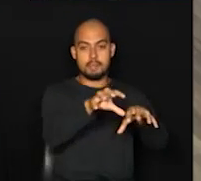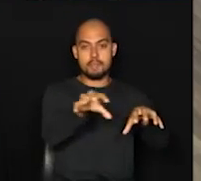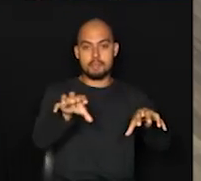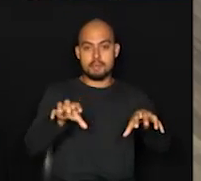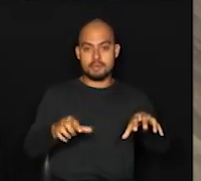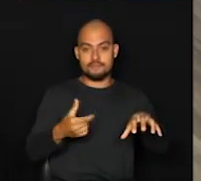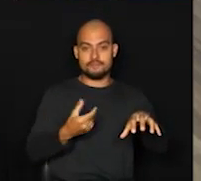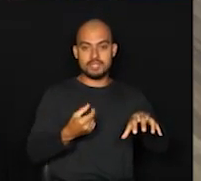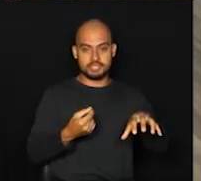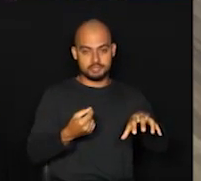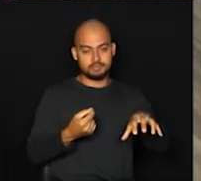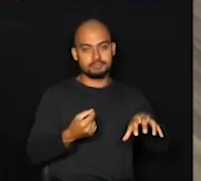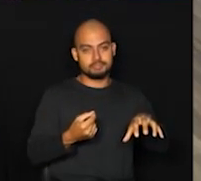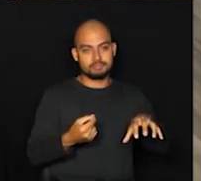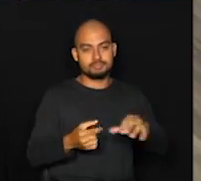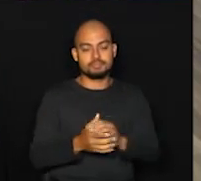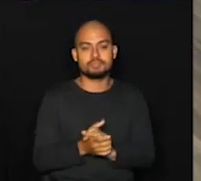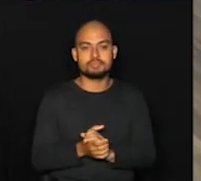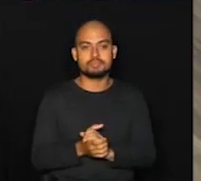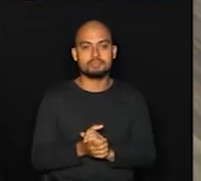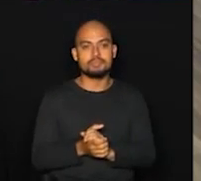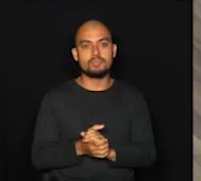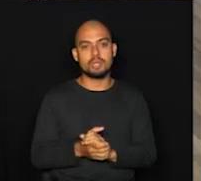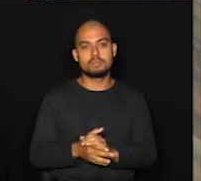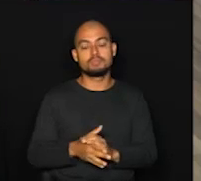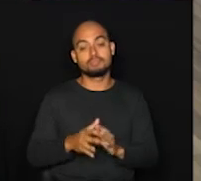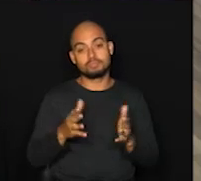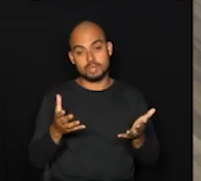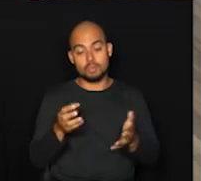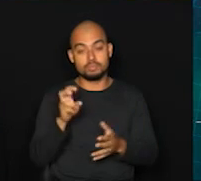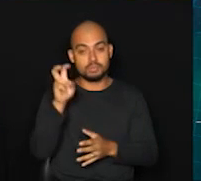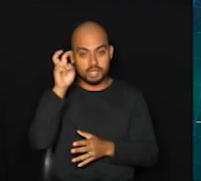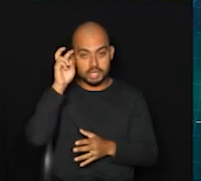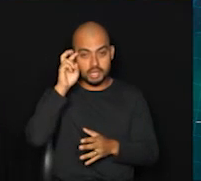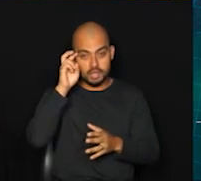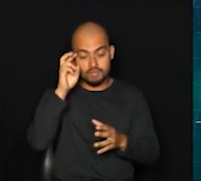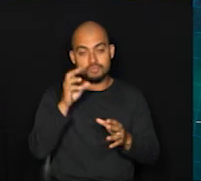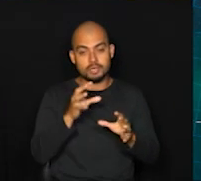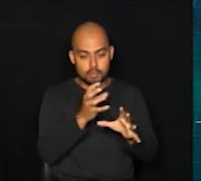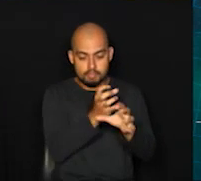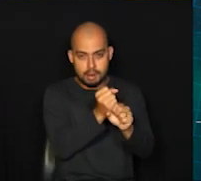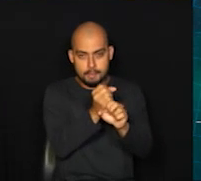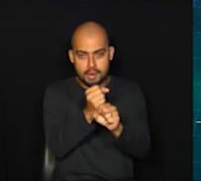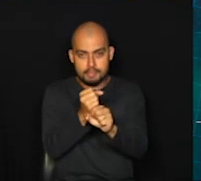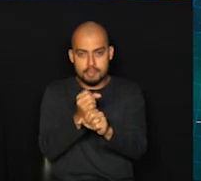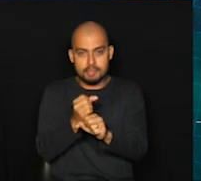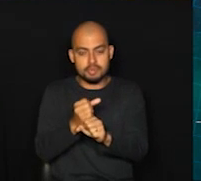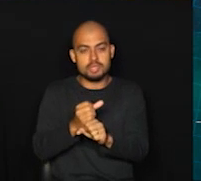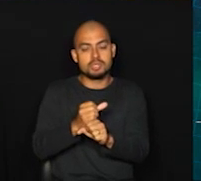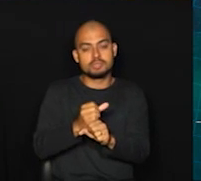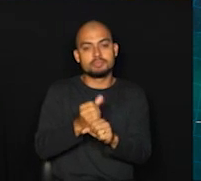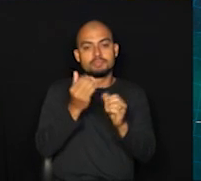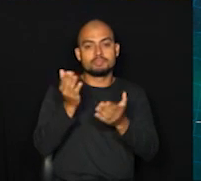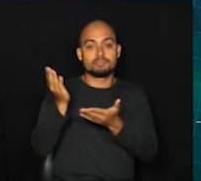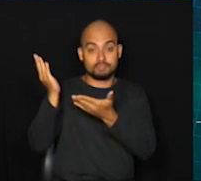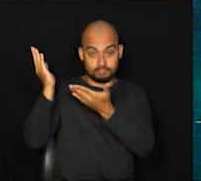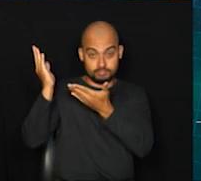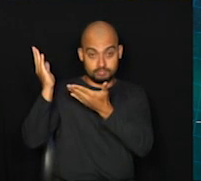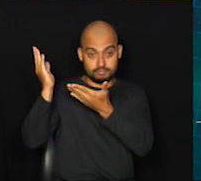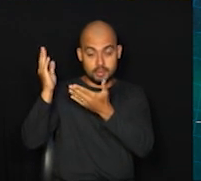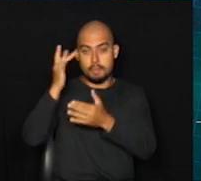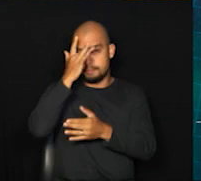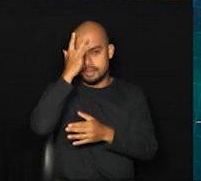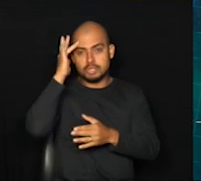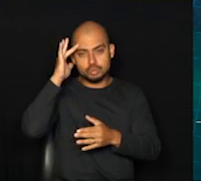Nós temos aqui, até também o fechamento desta quinta-feira desses municípios, 90.313